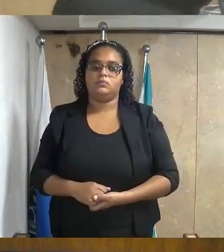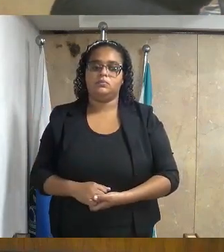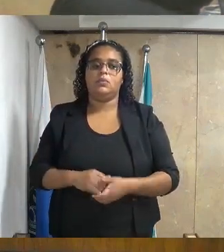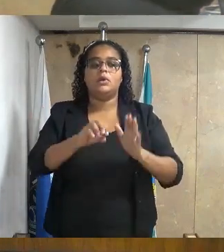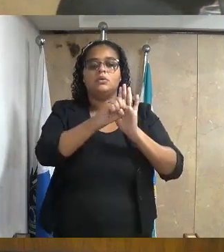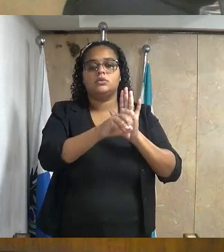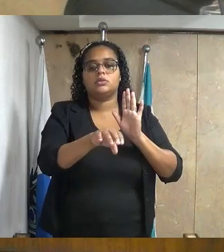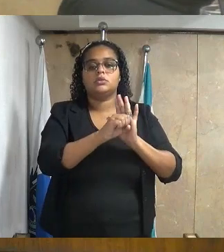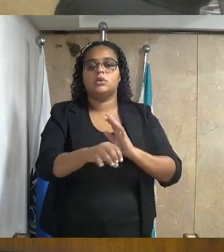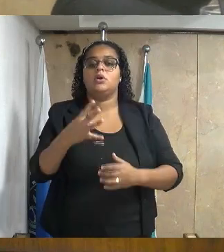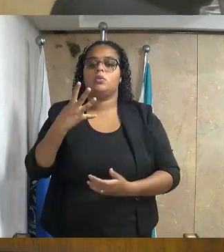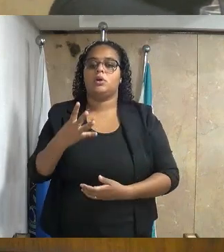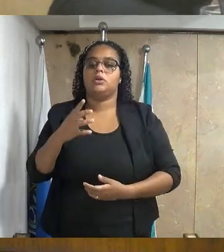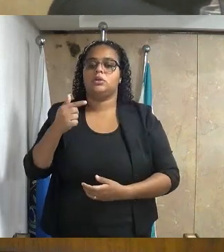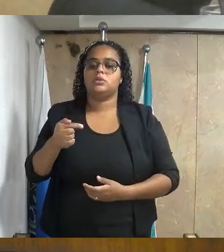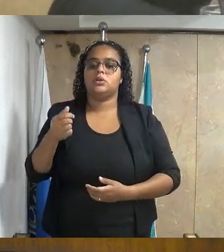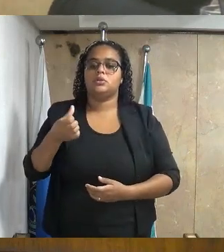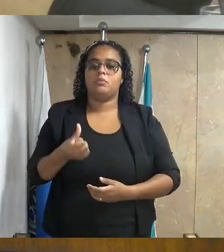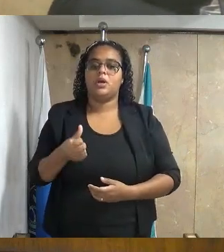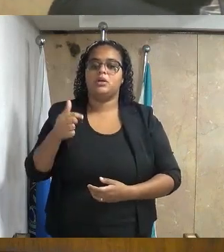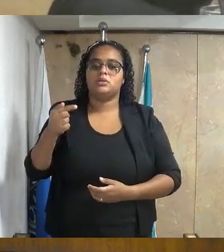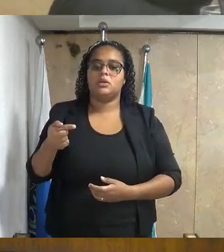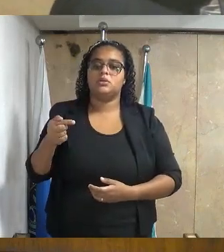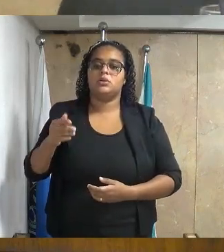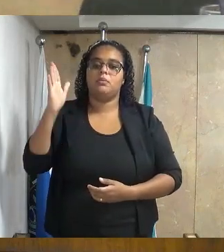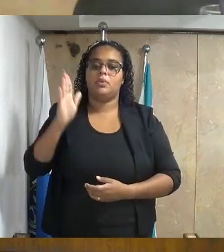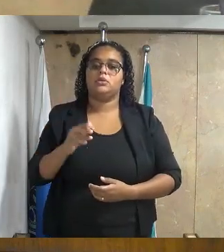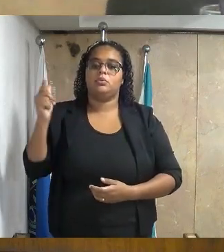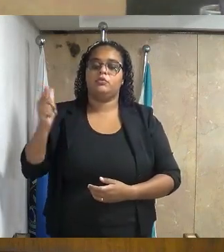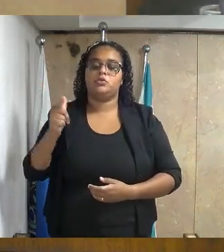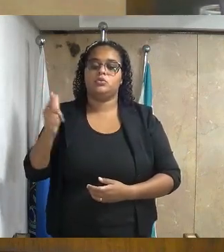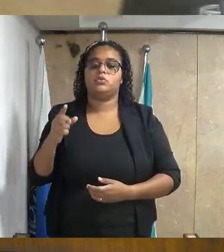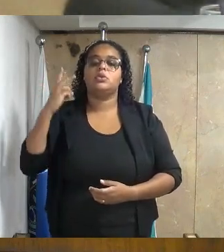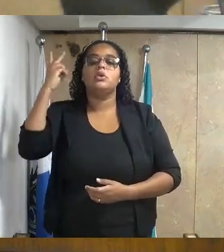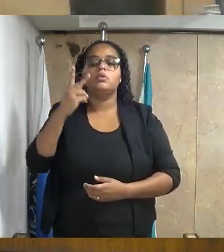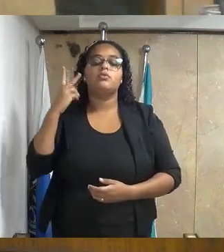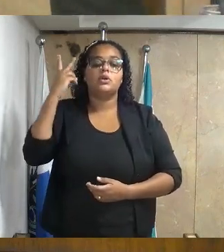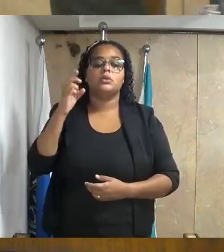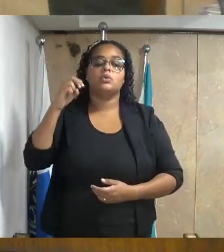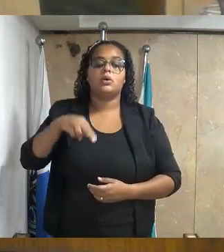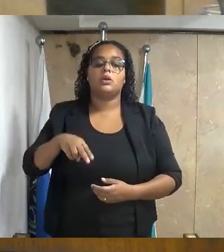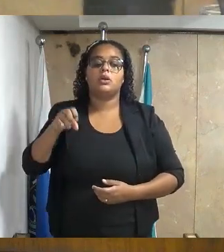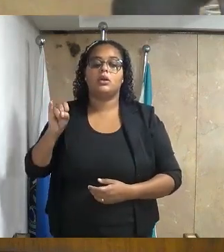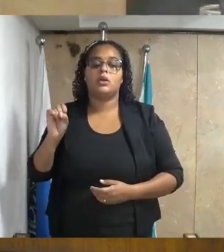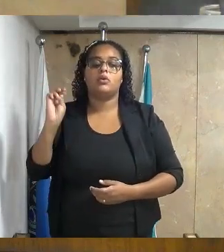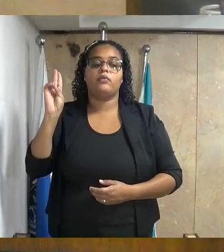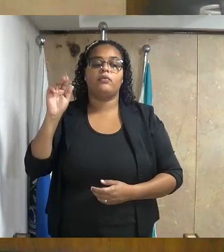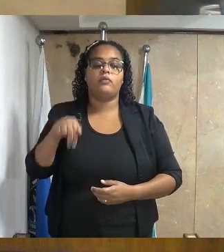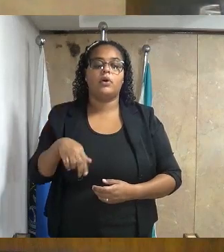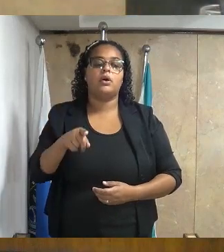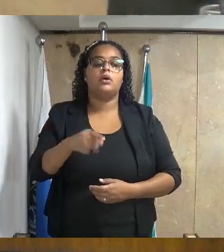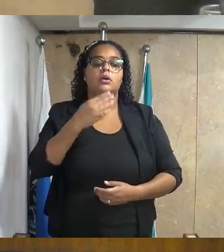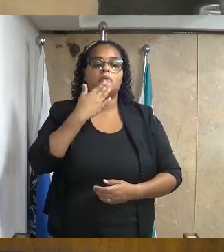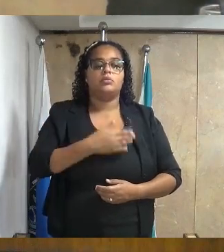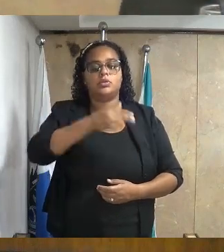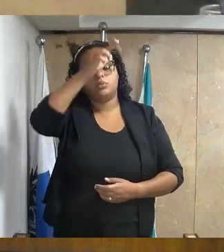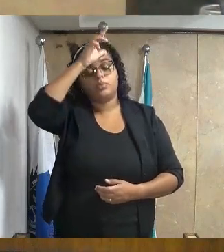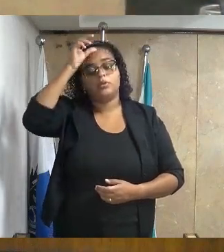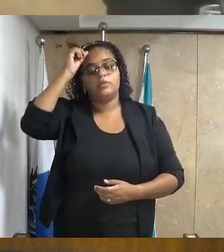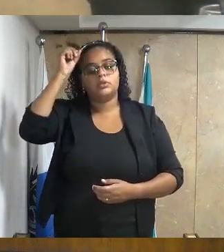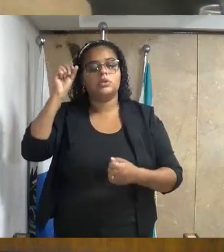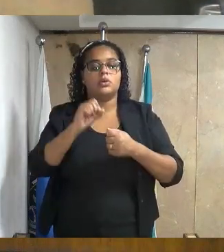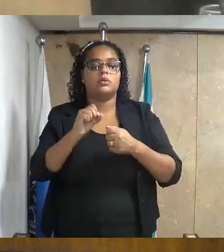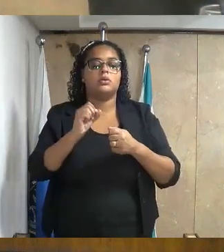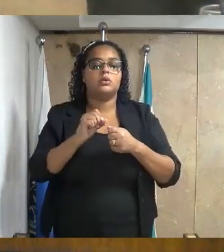Indicação número 47, 67, barra 2022, do excelentíssimo senhor vereador Nivan Almeida, solicitando ao excelentíssimo senhor prefeito